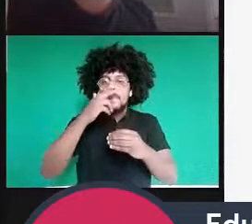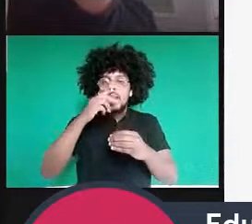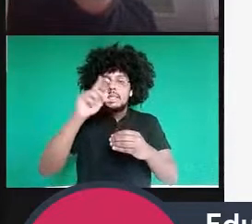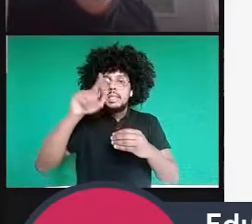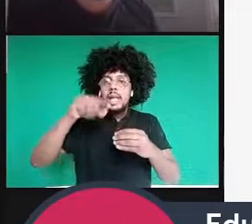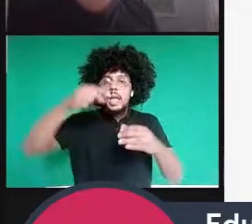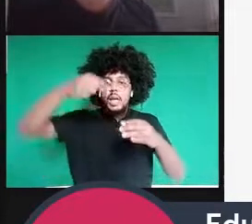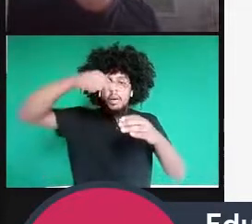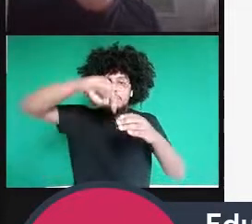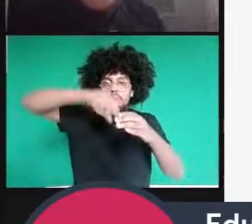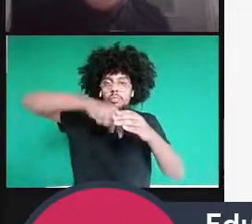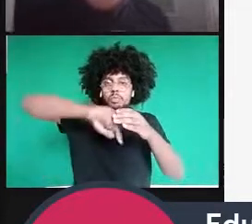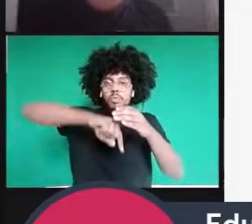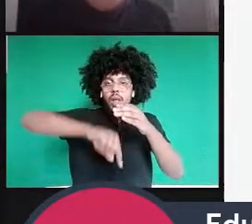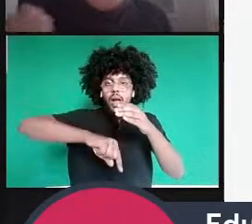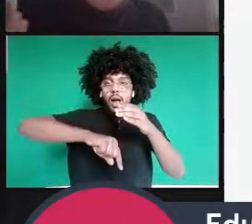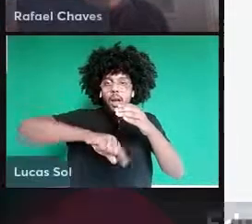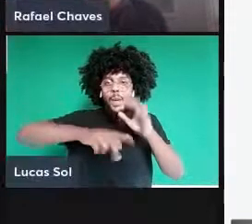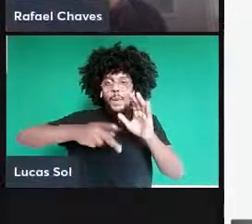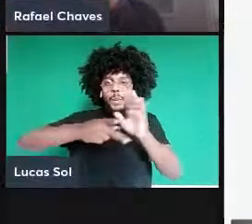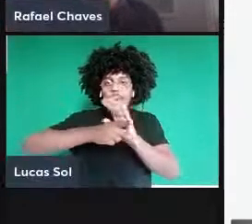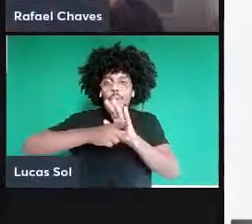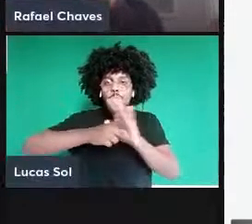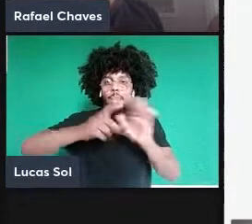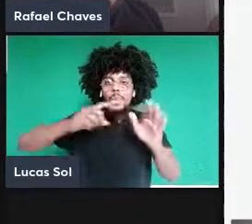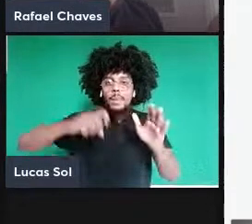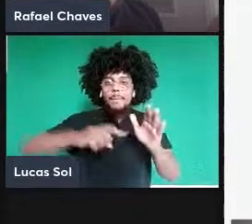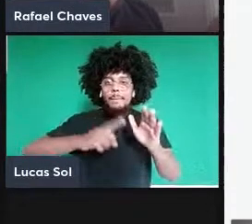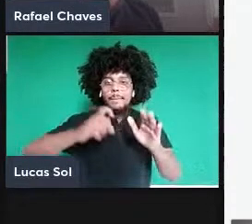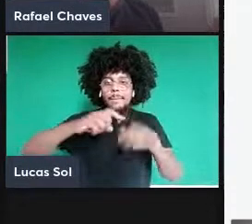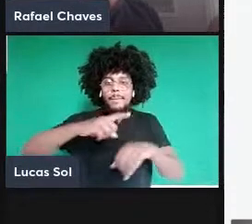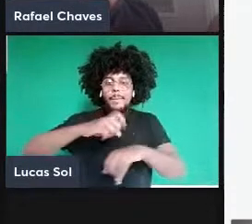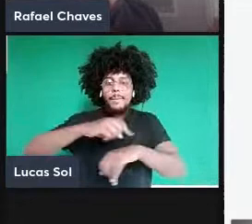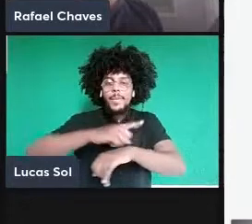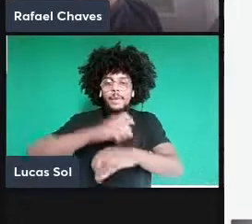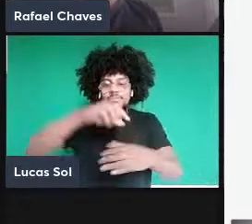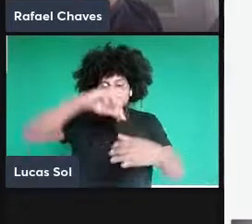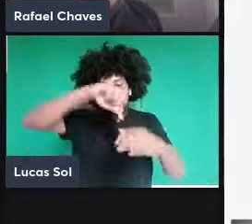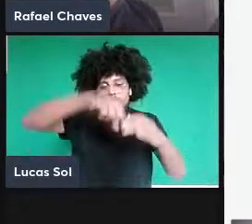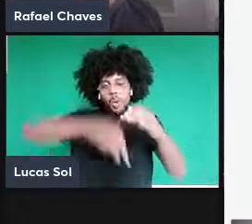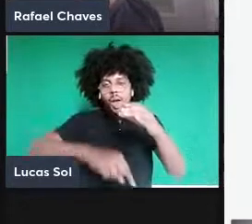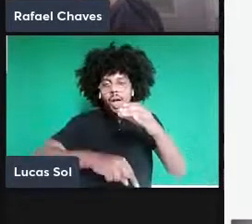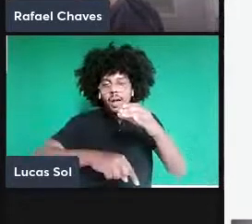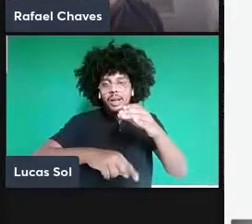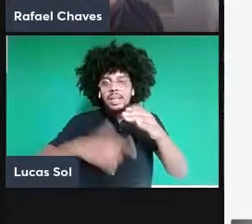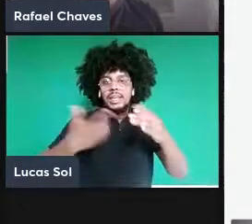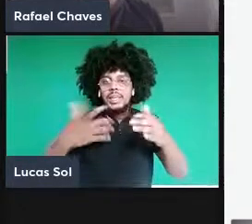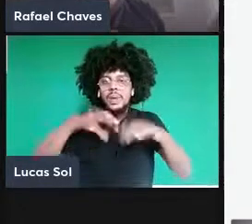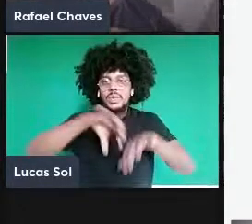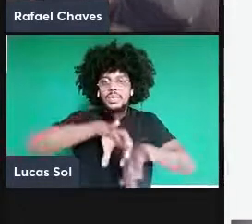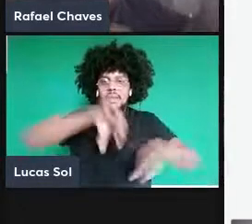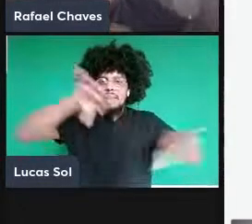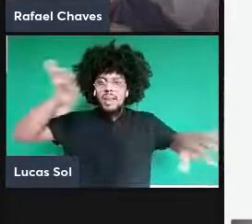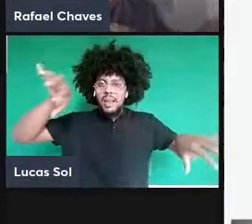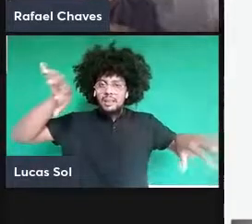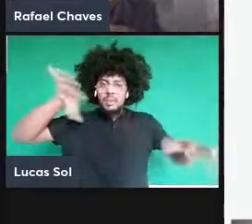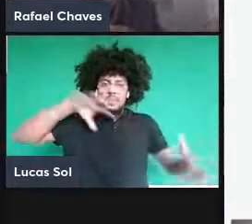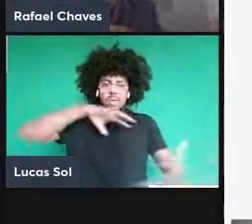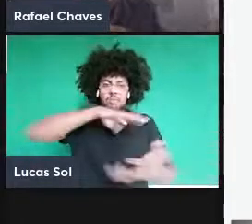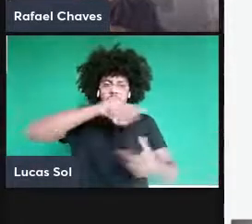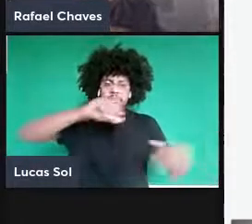minhoca. Ou seja, dizer que Alice e Bob estão separados espacialmente não faz sentido, porque eles estão